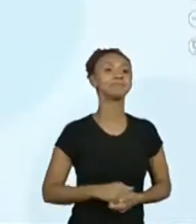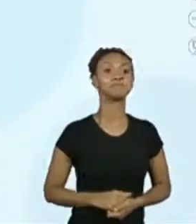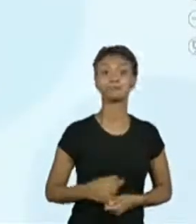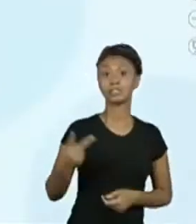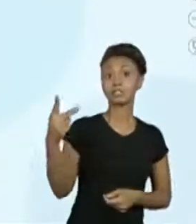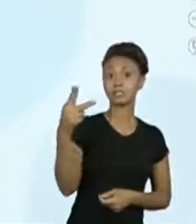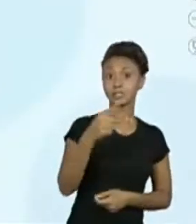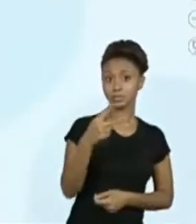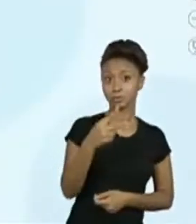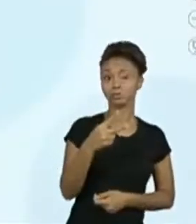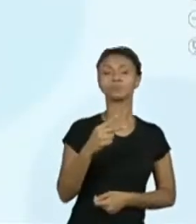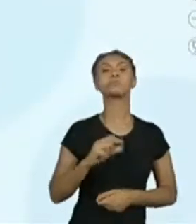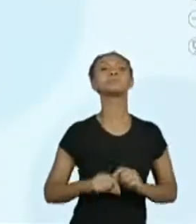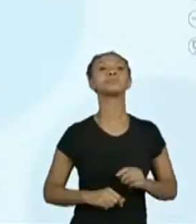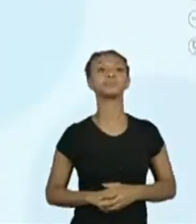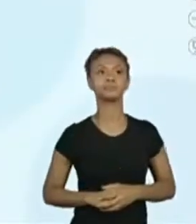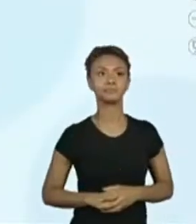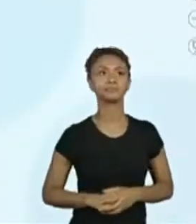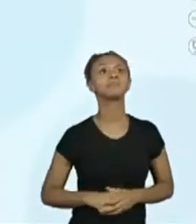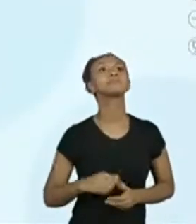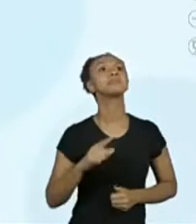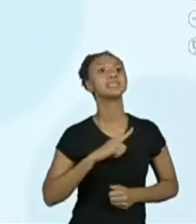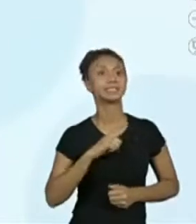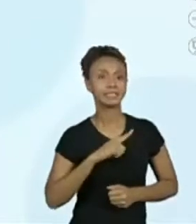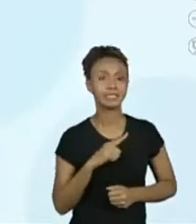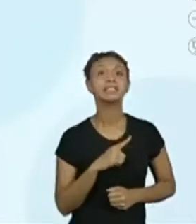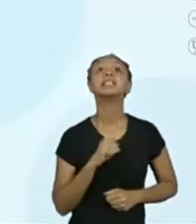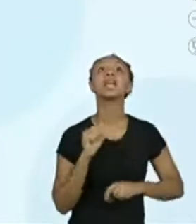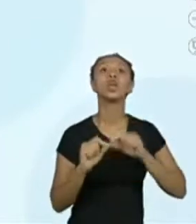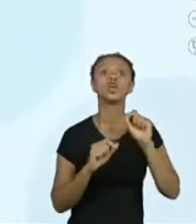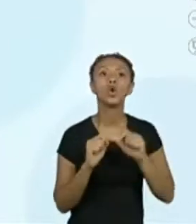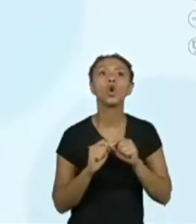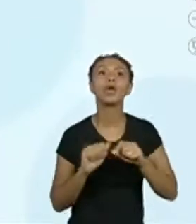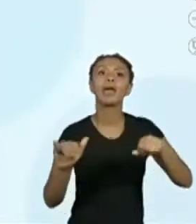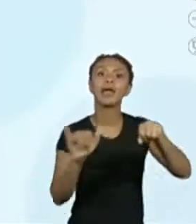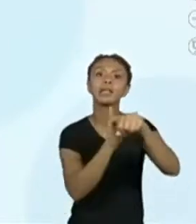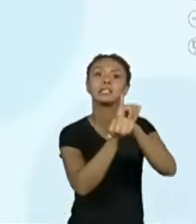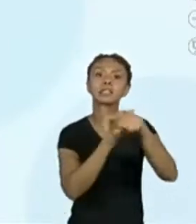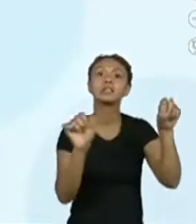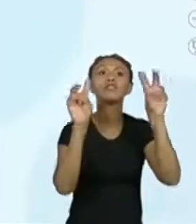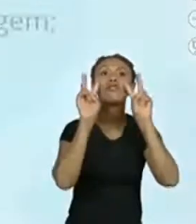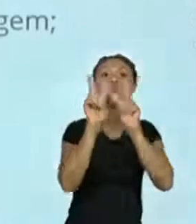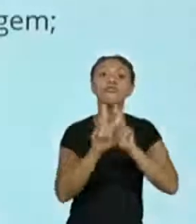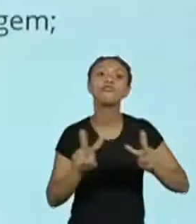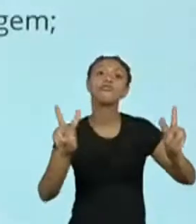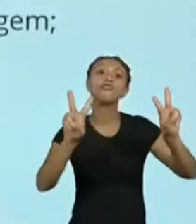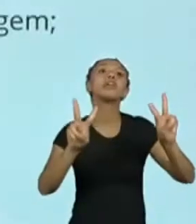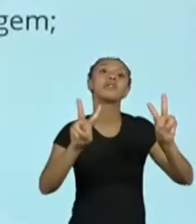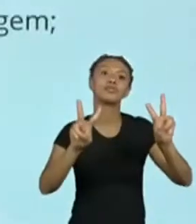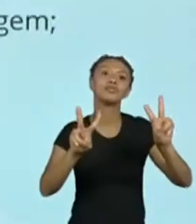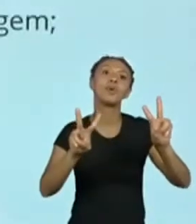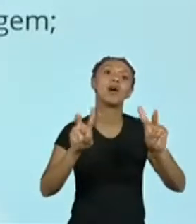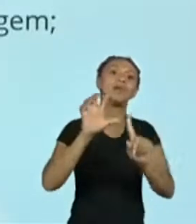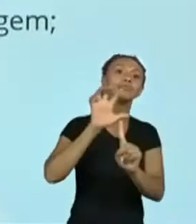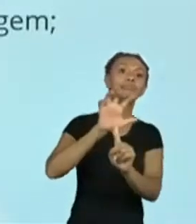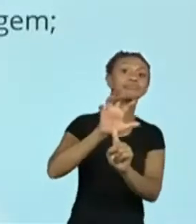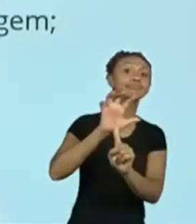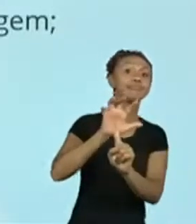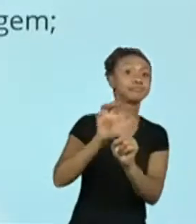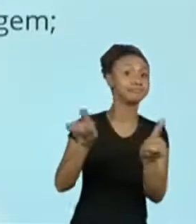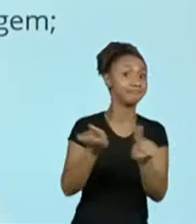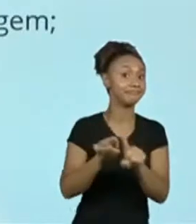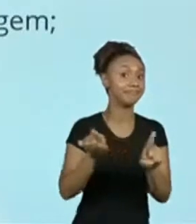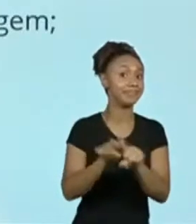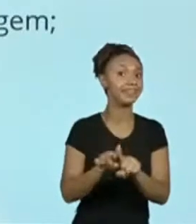ponto, utilizam recursos visuais para transmitir a mensagem. Foi o que nós